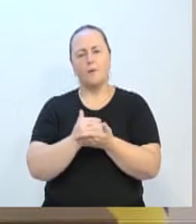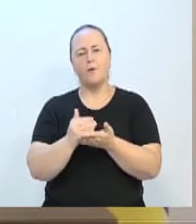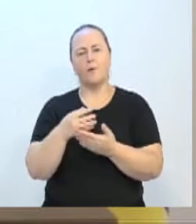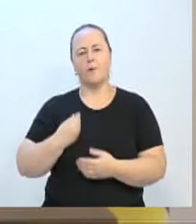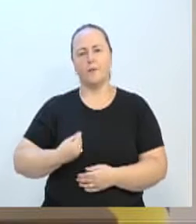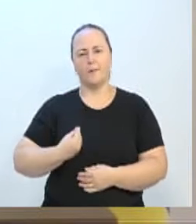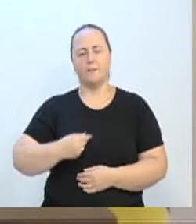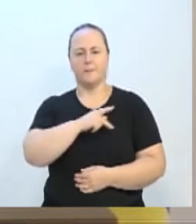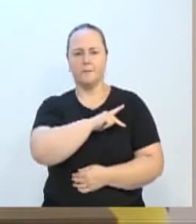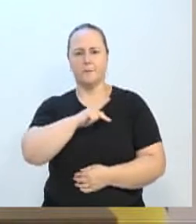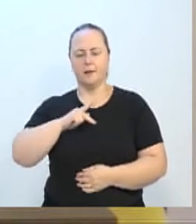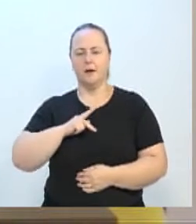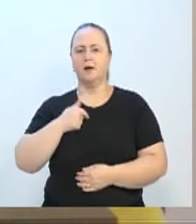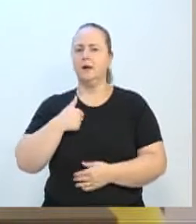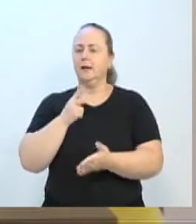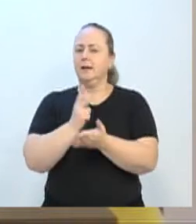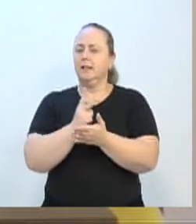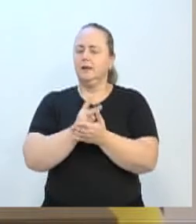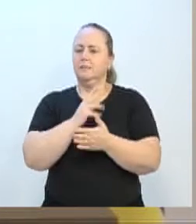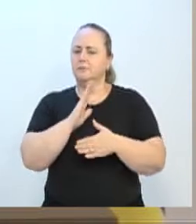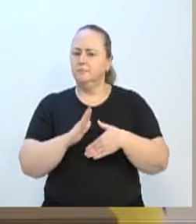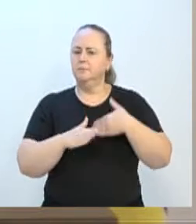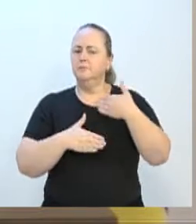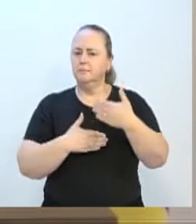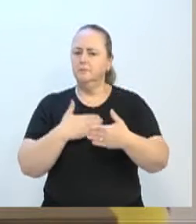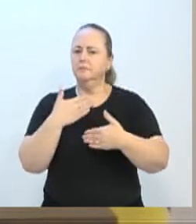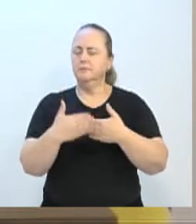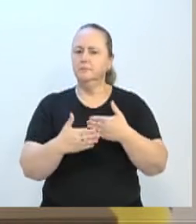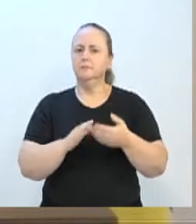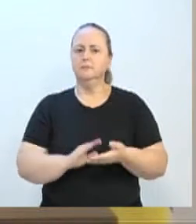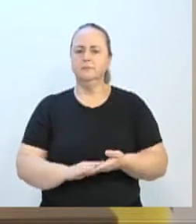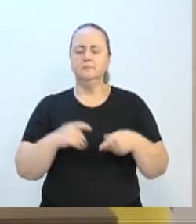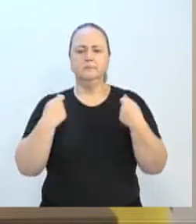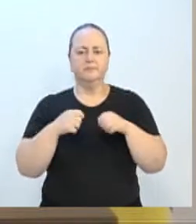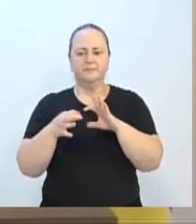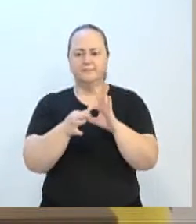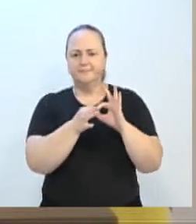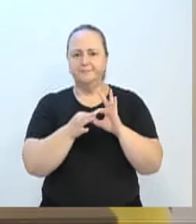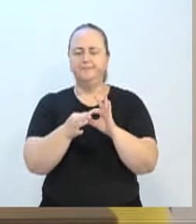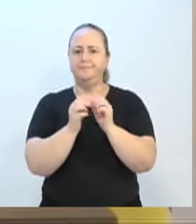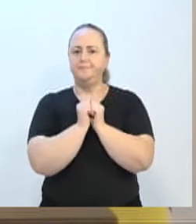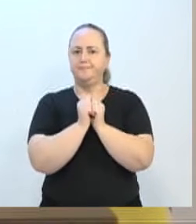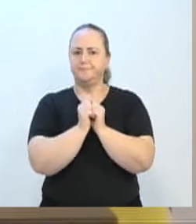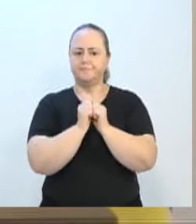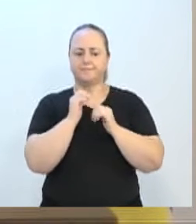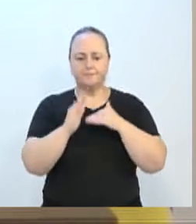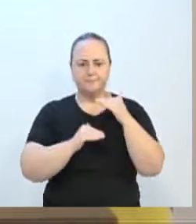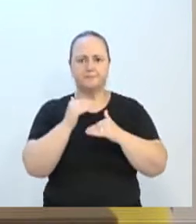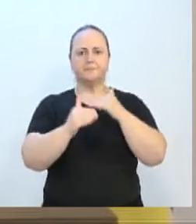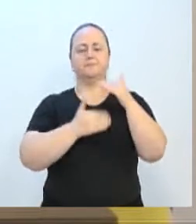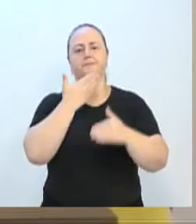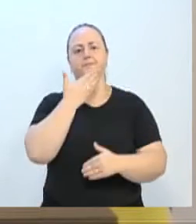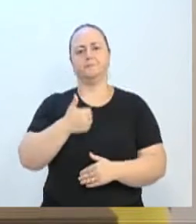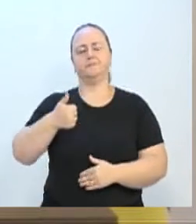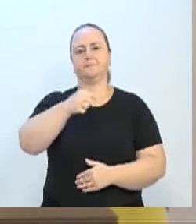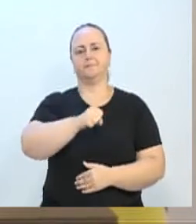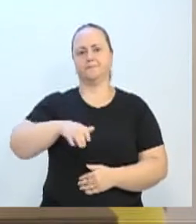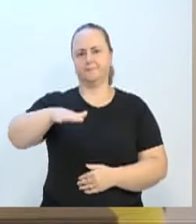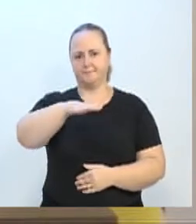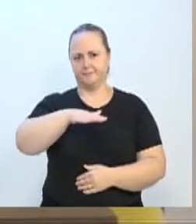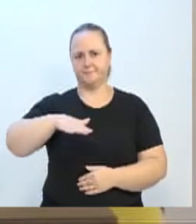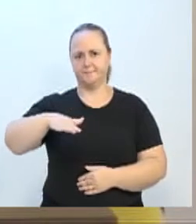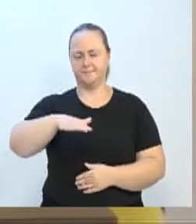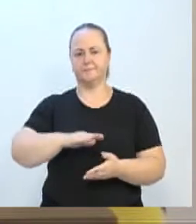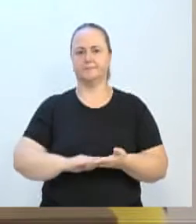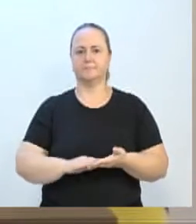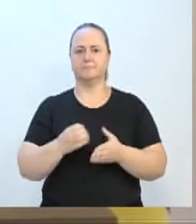falando que um processo contínuo de construção. E eu acho que a gente tem que juntar as nossas forças para a gente construir uma sociedade melhor. Eu acho que a gente tem que criar a nossa